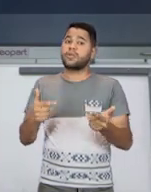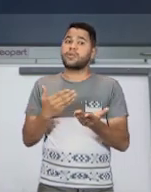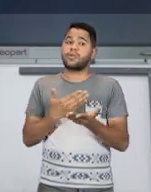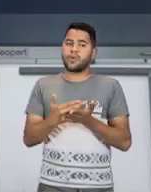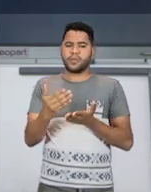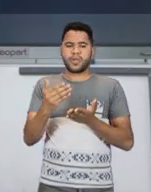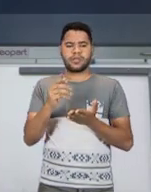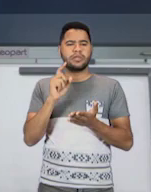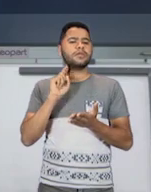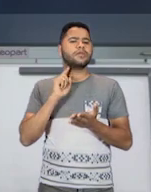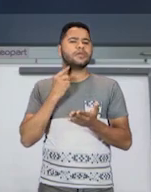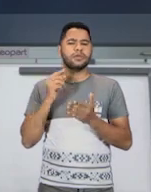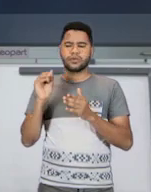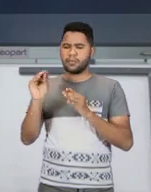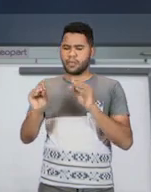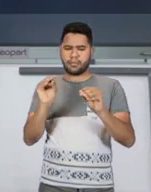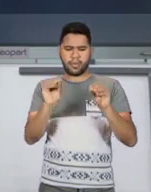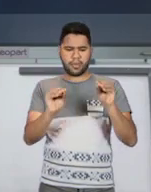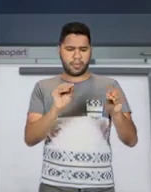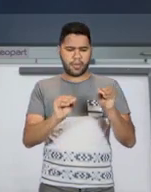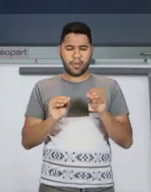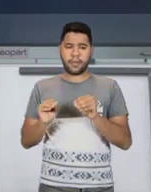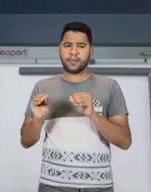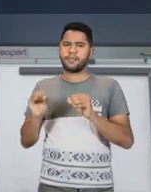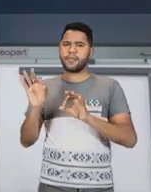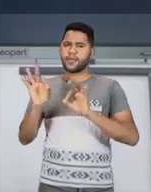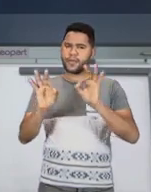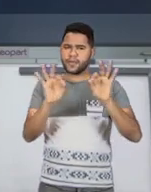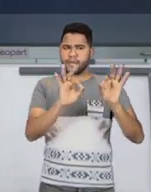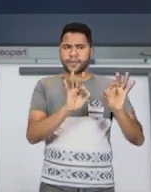separar nosso lixo, nossos resíduos, né?